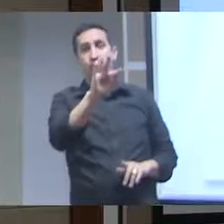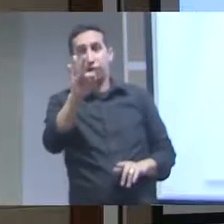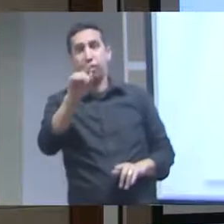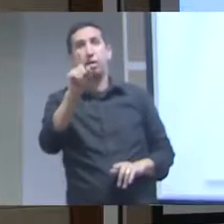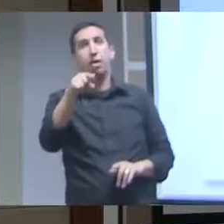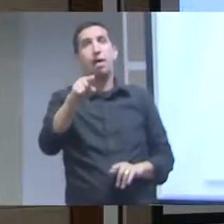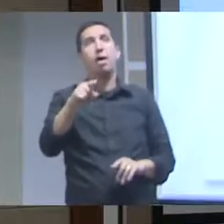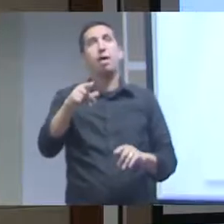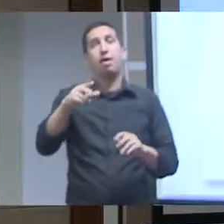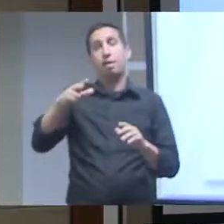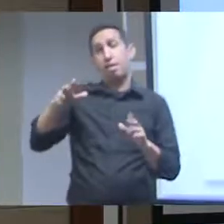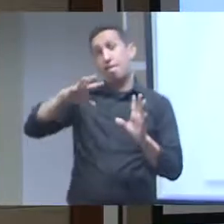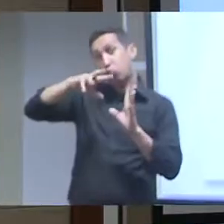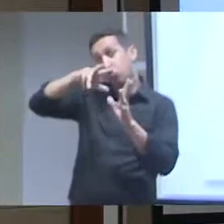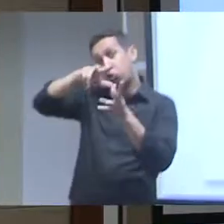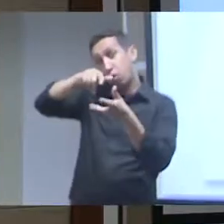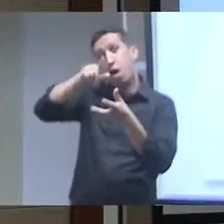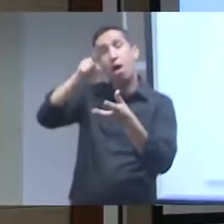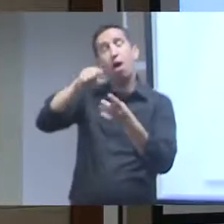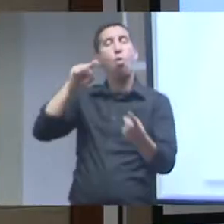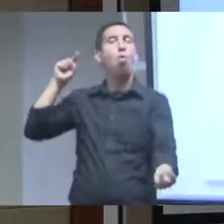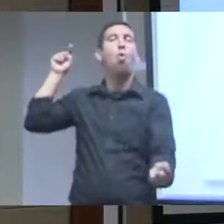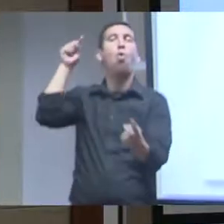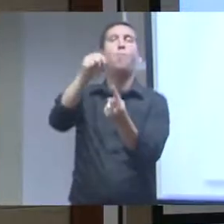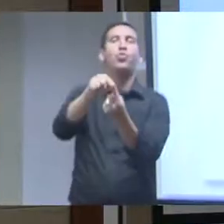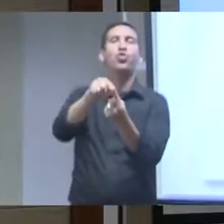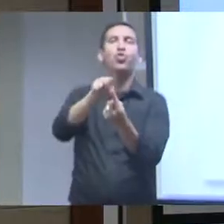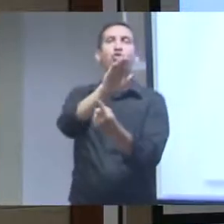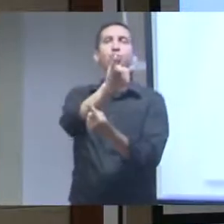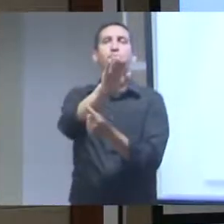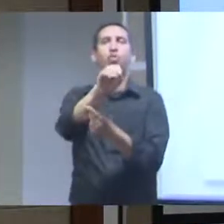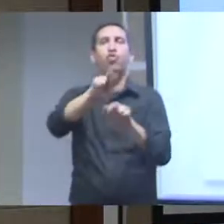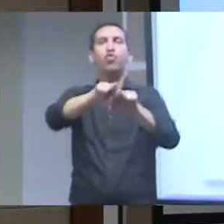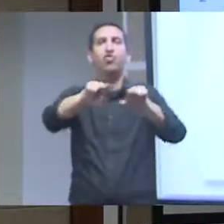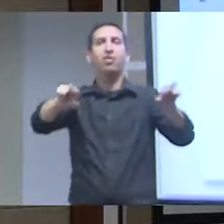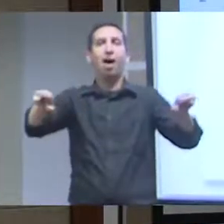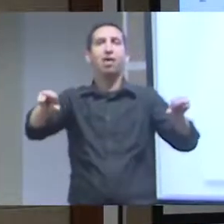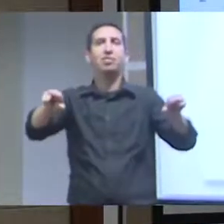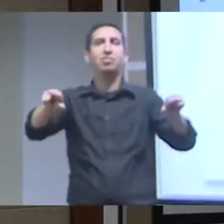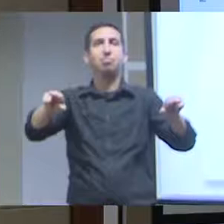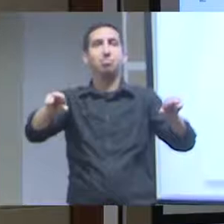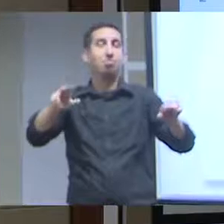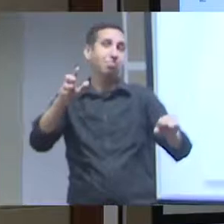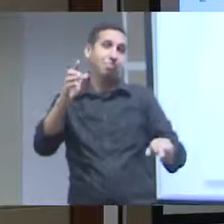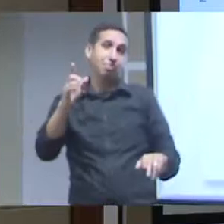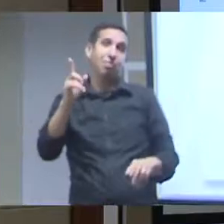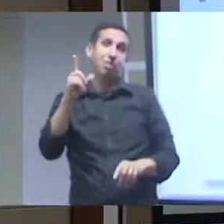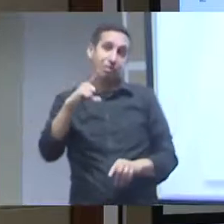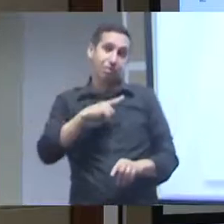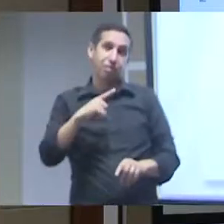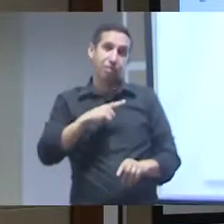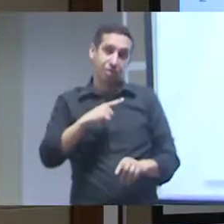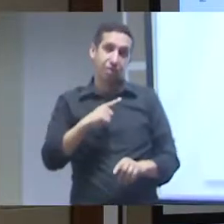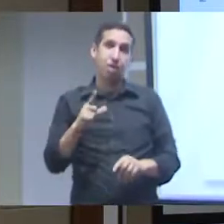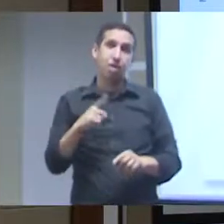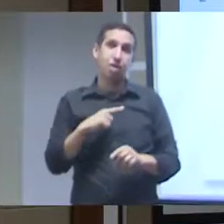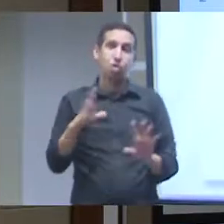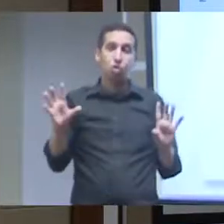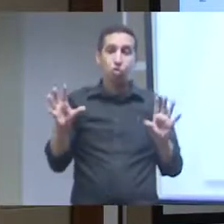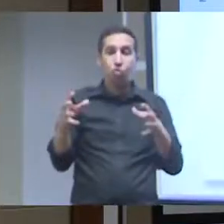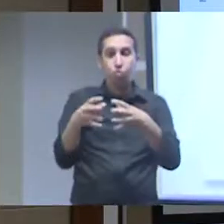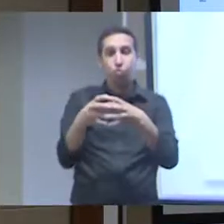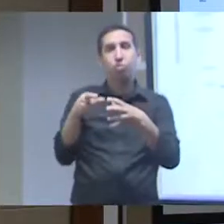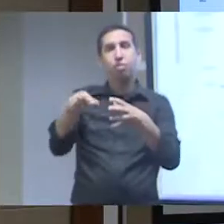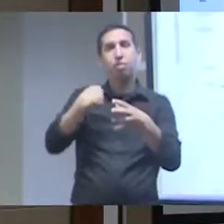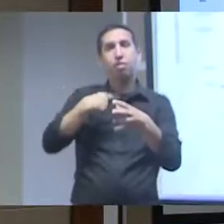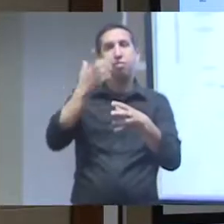de AIT que é a Convenção Mundial de Biodiversidade Global de Biodiversidade da CBD finalizando hoje